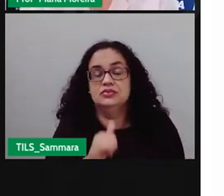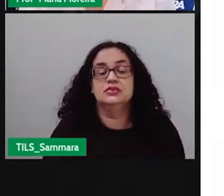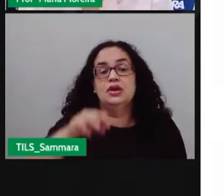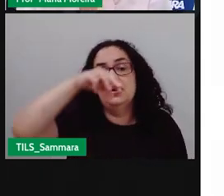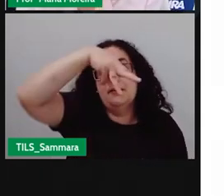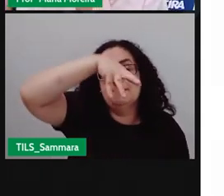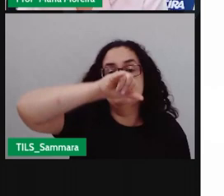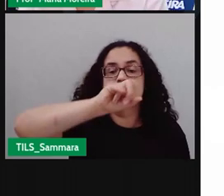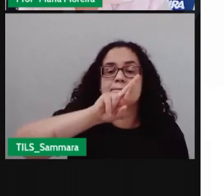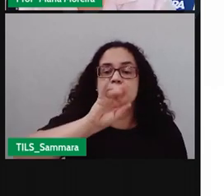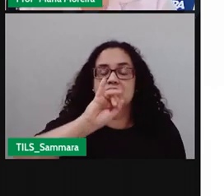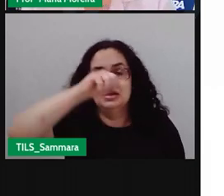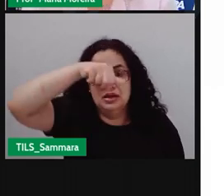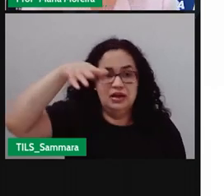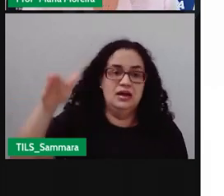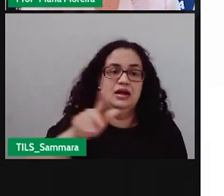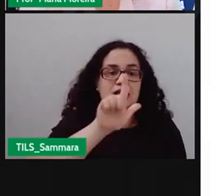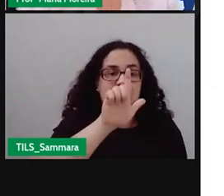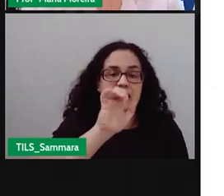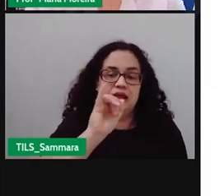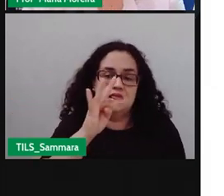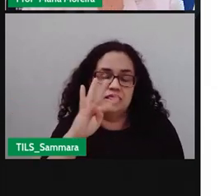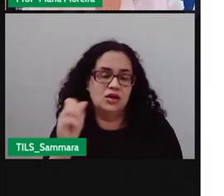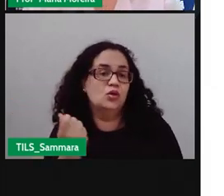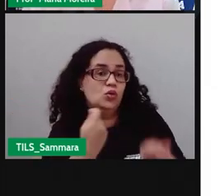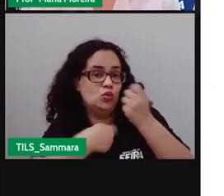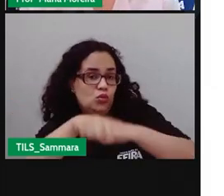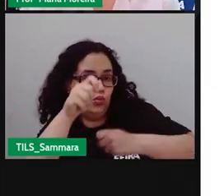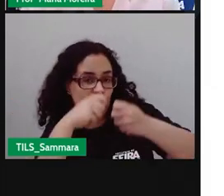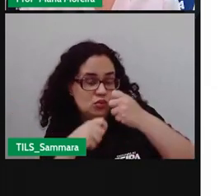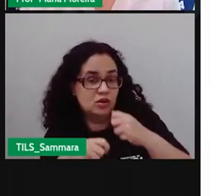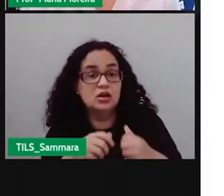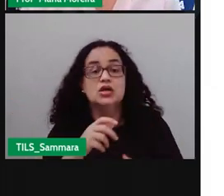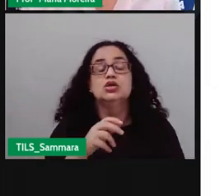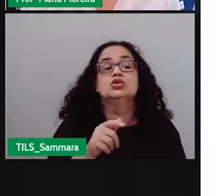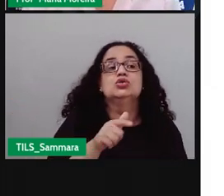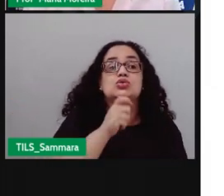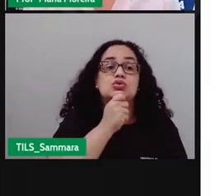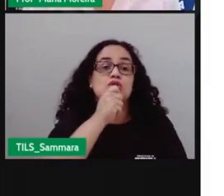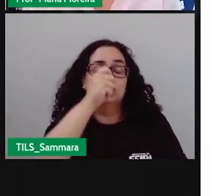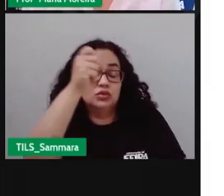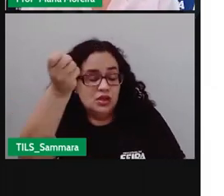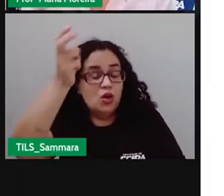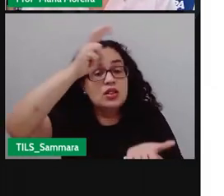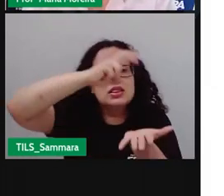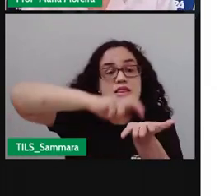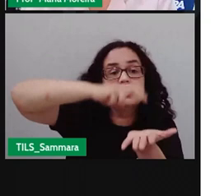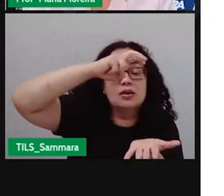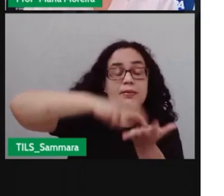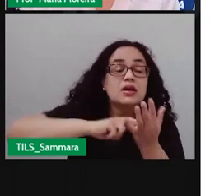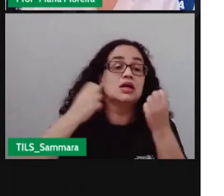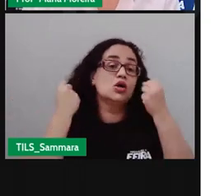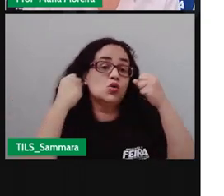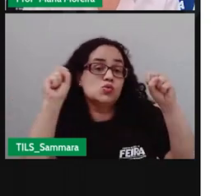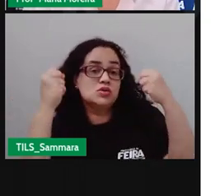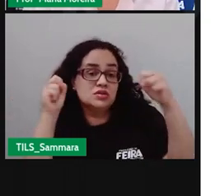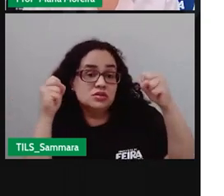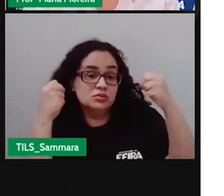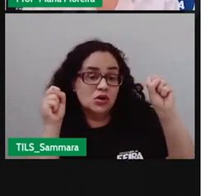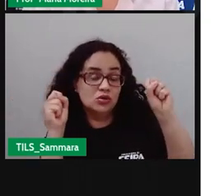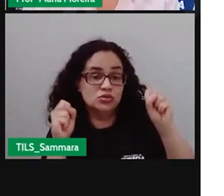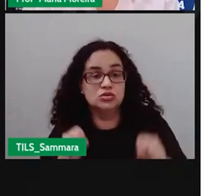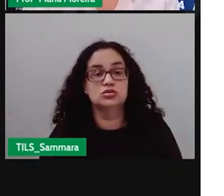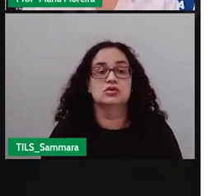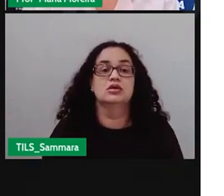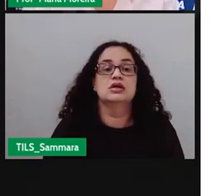Leitão, ela é voltada para a economia. Ela aparece geralmente no Jornal da Manhã, não é isso? Aí aparece o esporte. E aí, quando